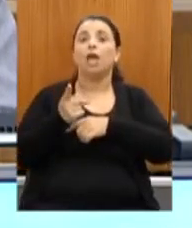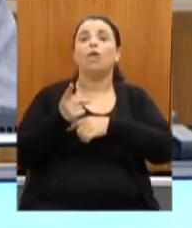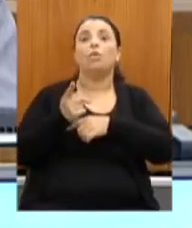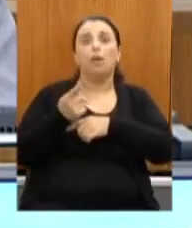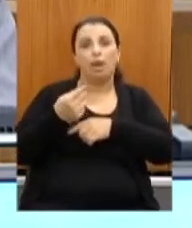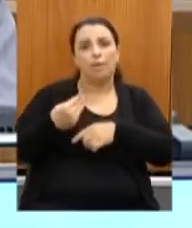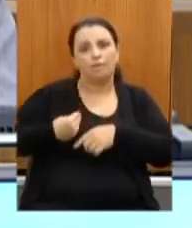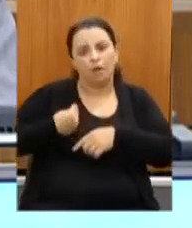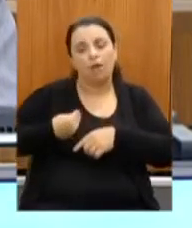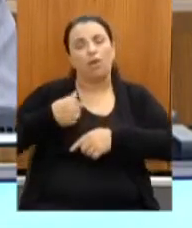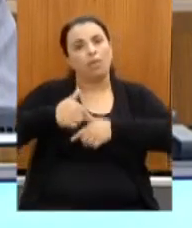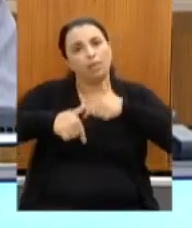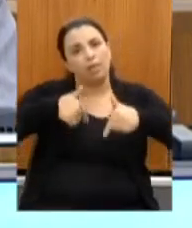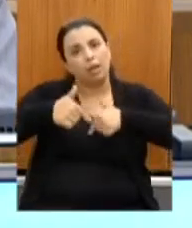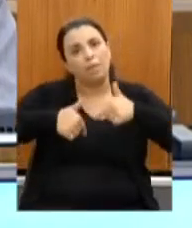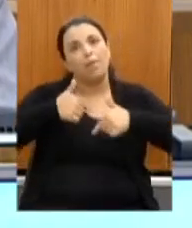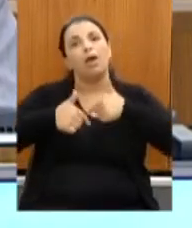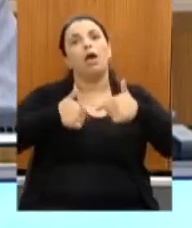cultura, sobretudo.